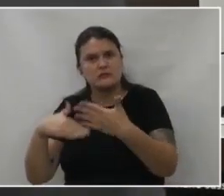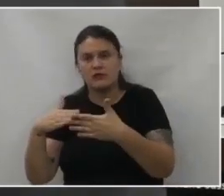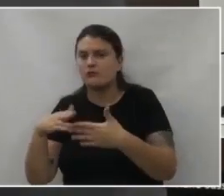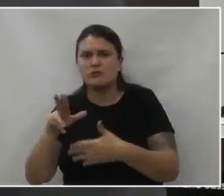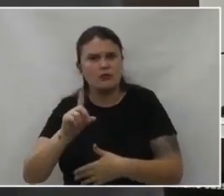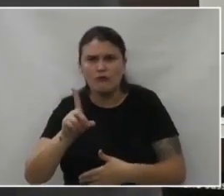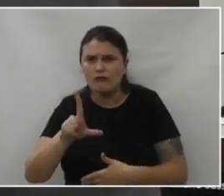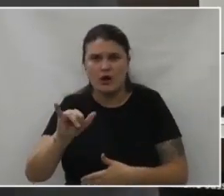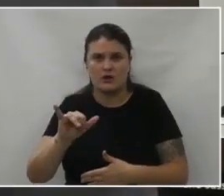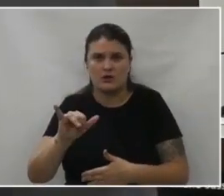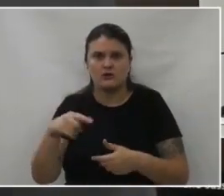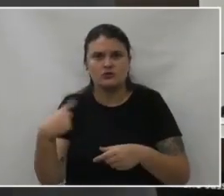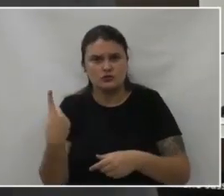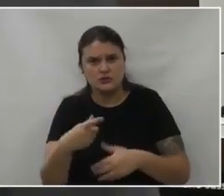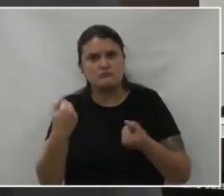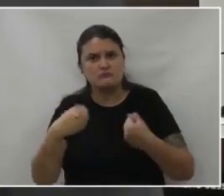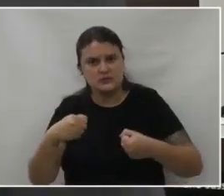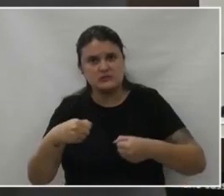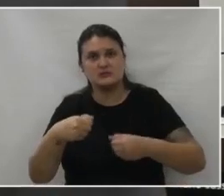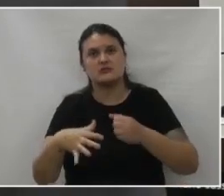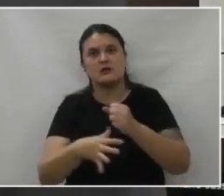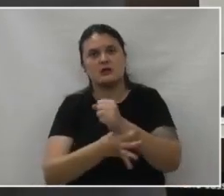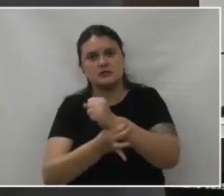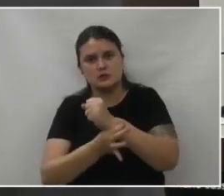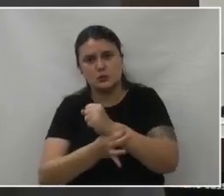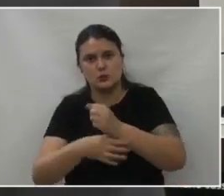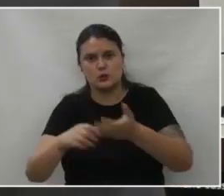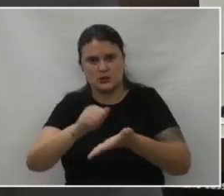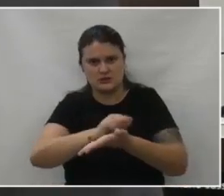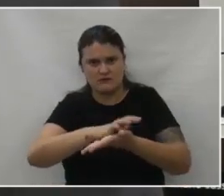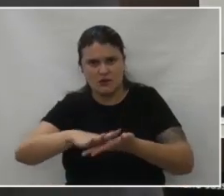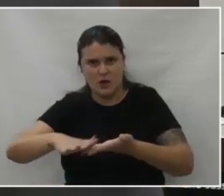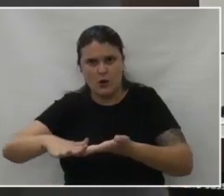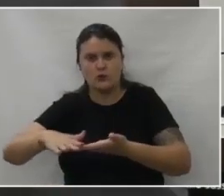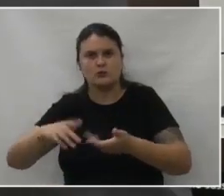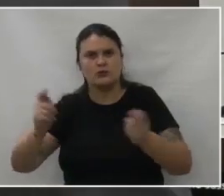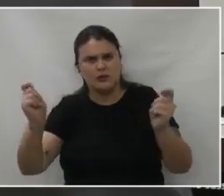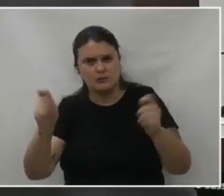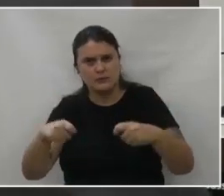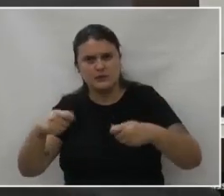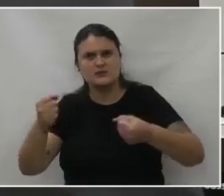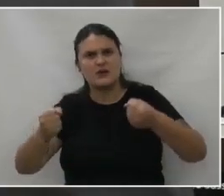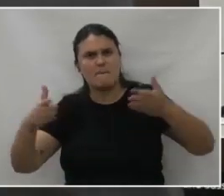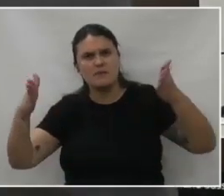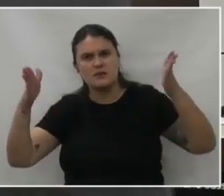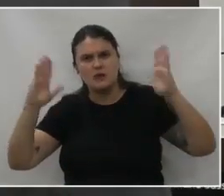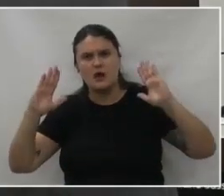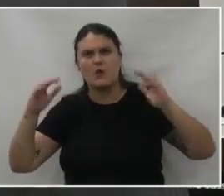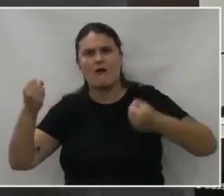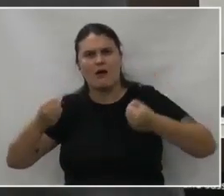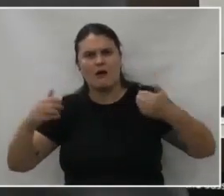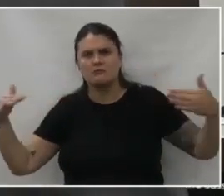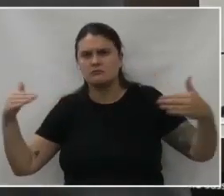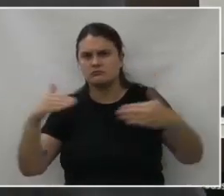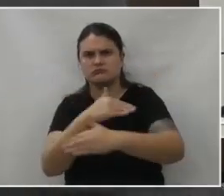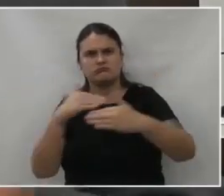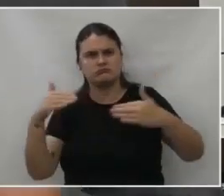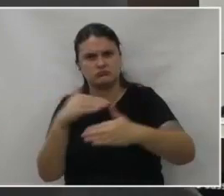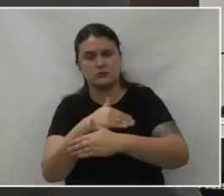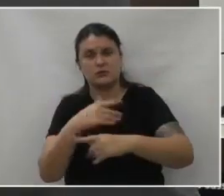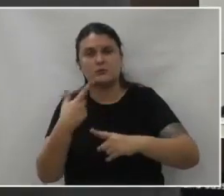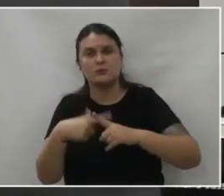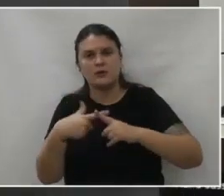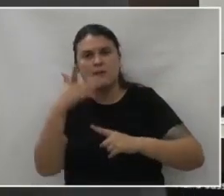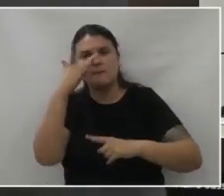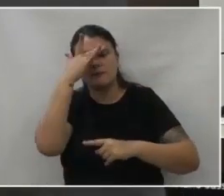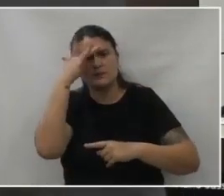desenvolver se não tivermos uma rodovia segura e com condições de transportar o que é produzido e também de que